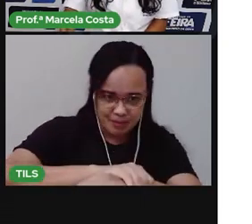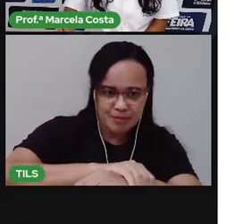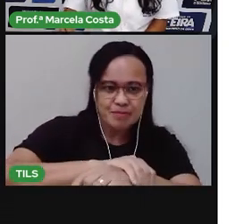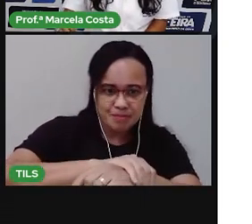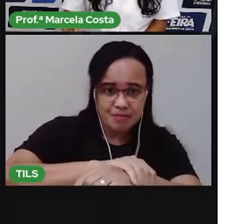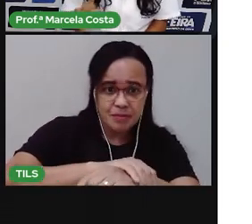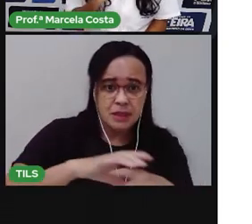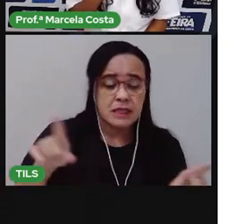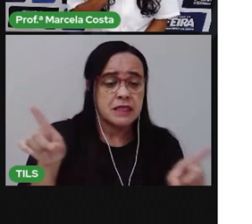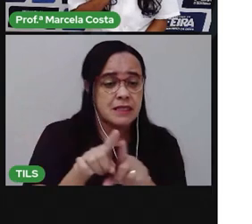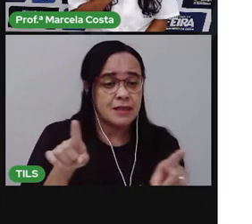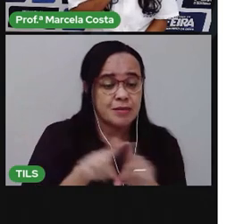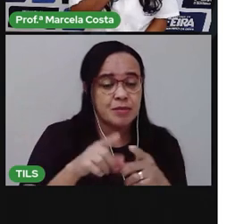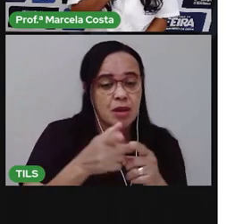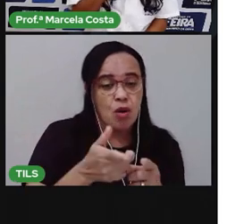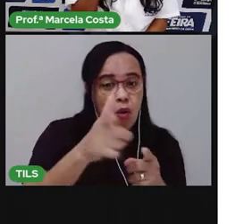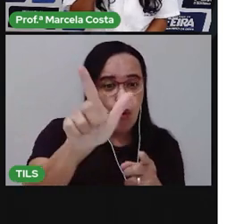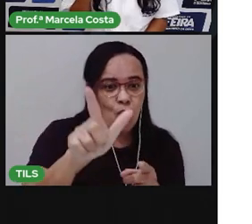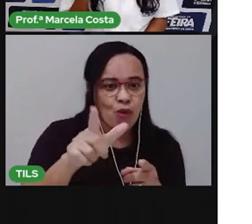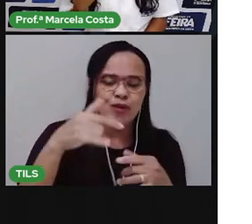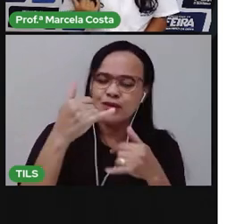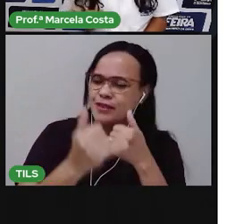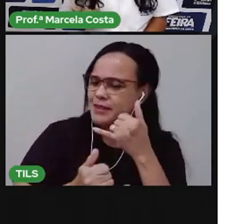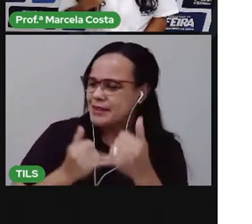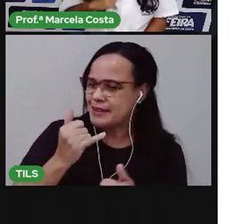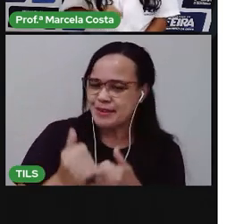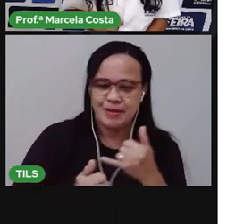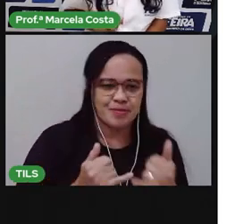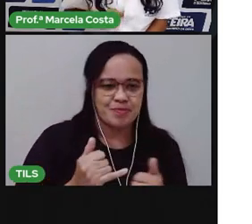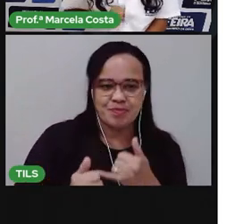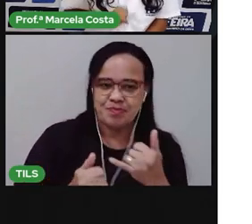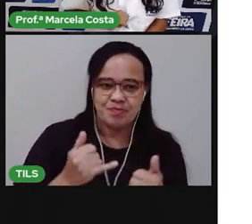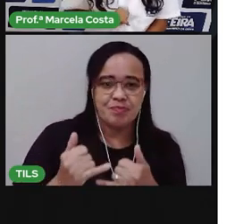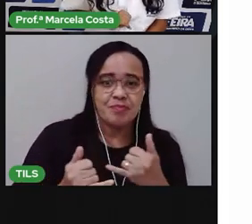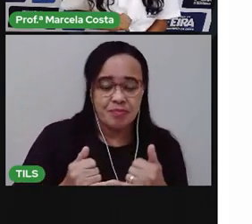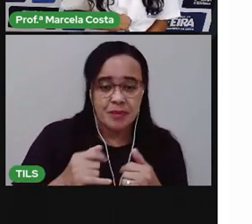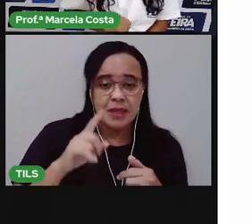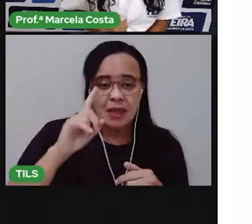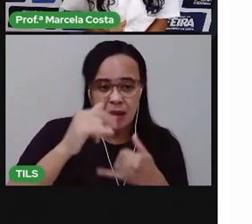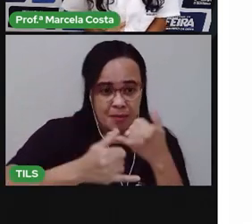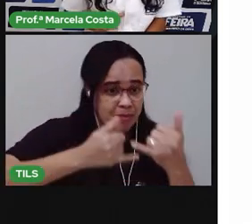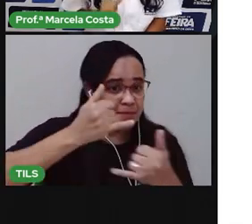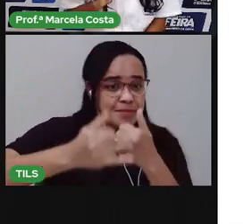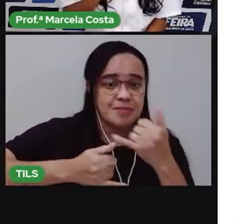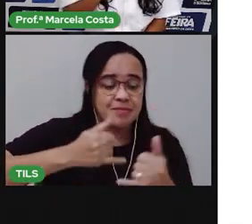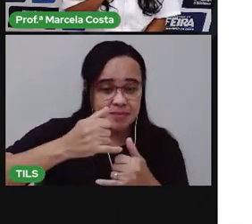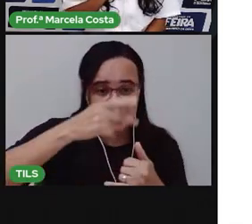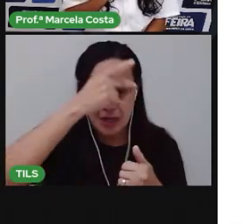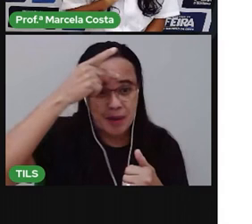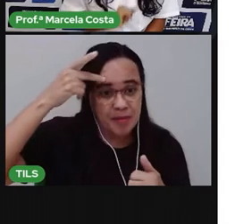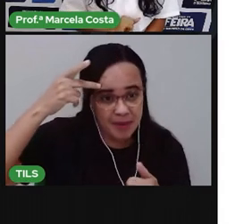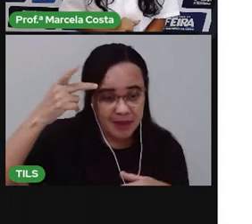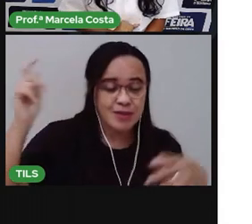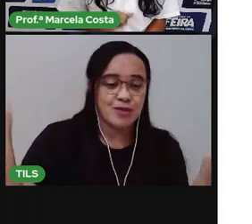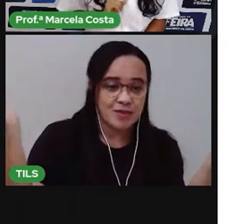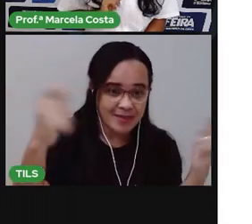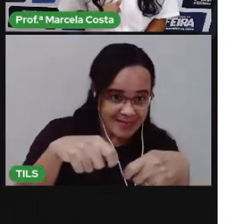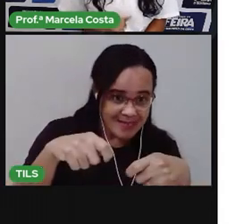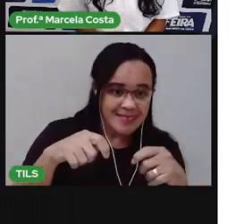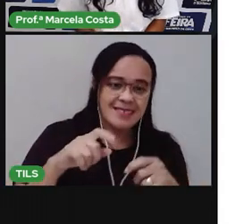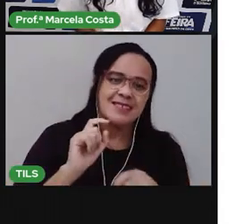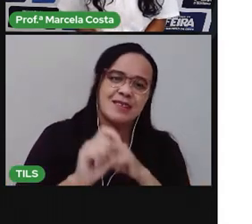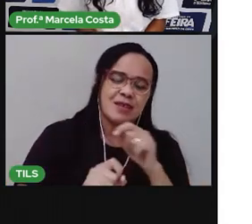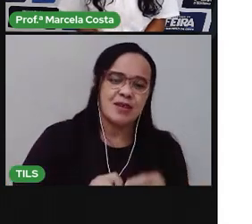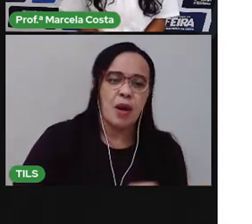Tem uma outra brincadeira, que na verdade não é mais um brinquedo, agora eu estou falando de uma brincadeira, que é de origem africana. É uma